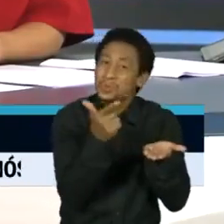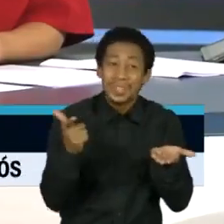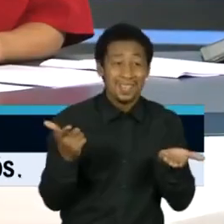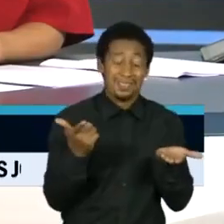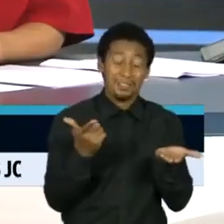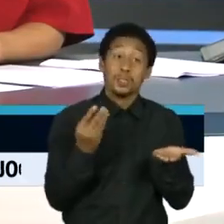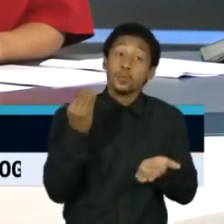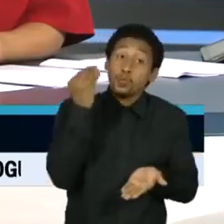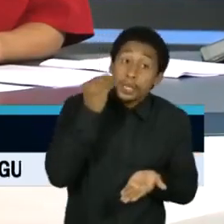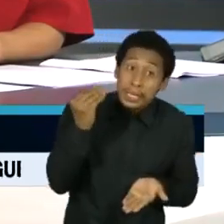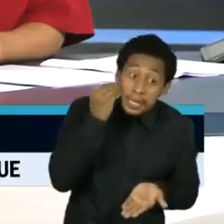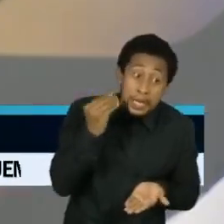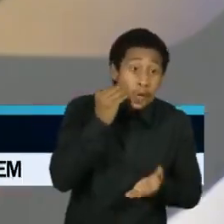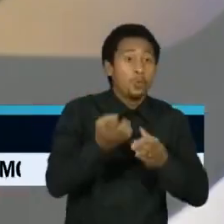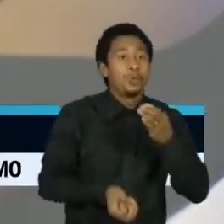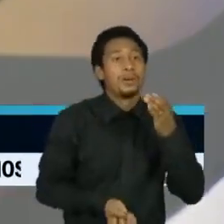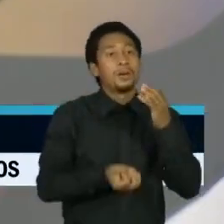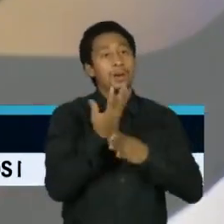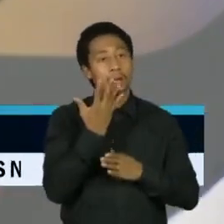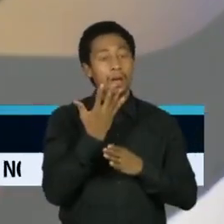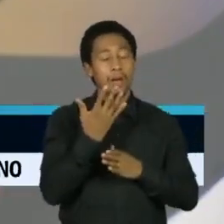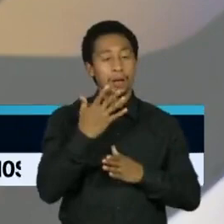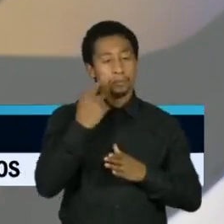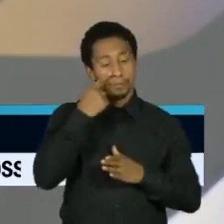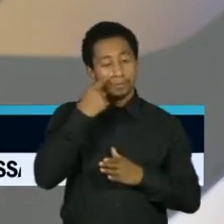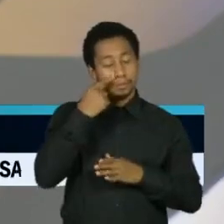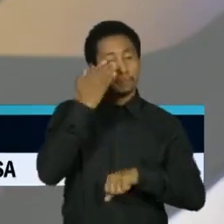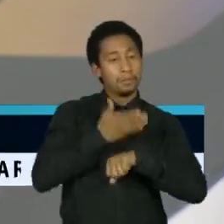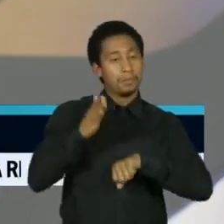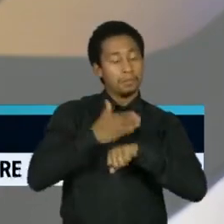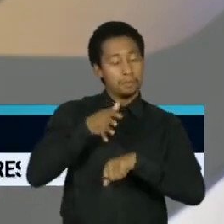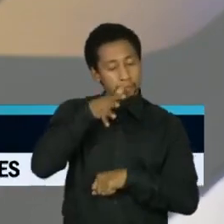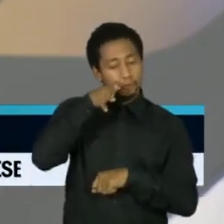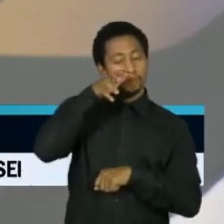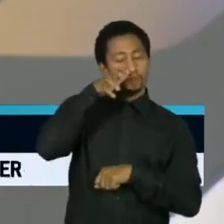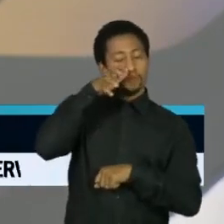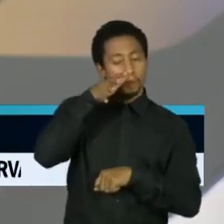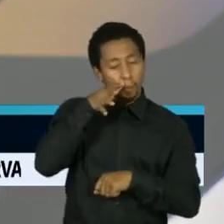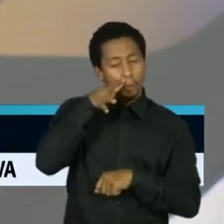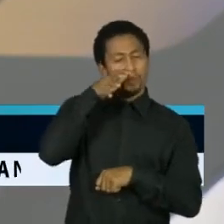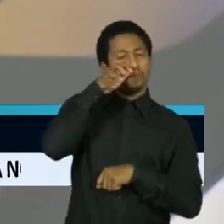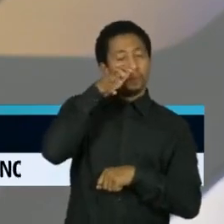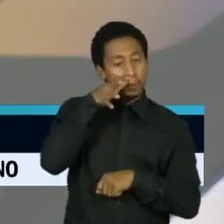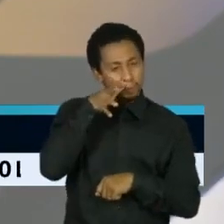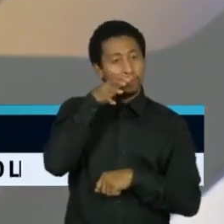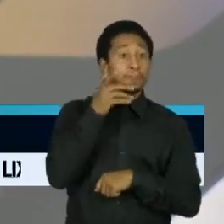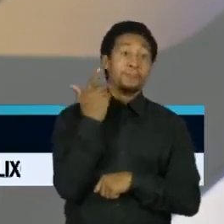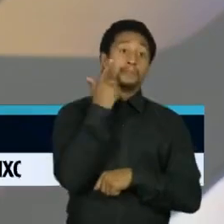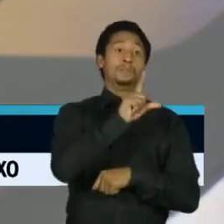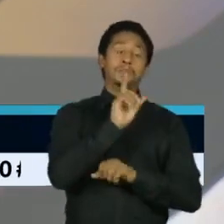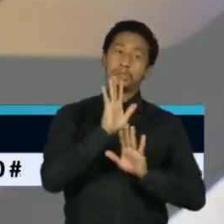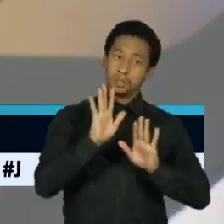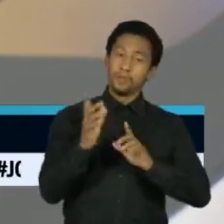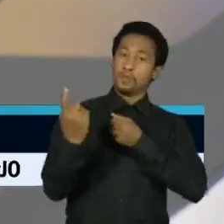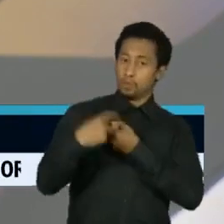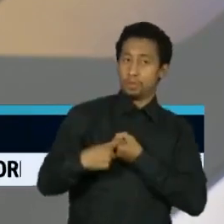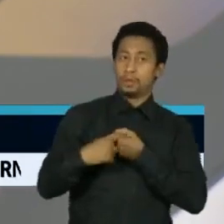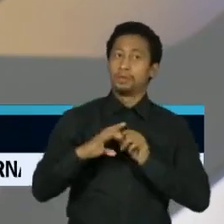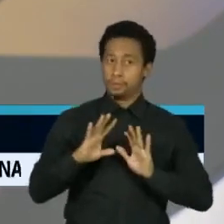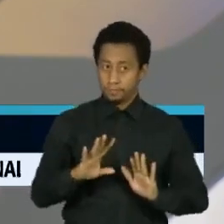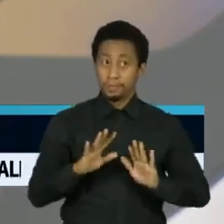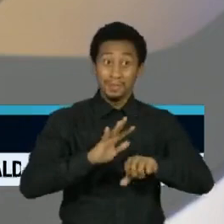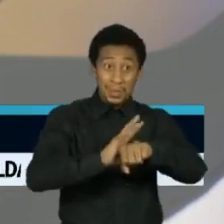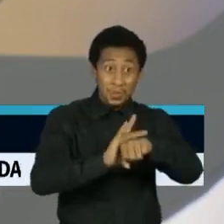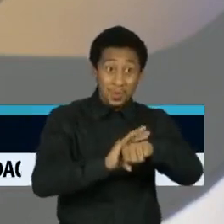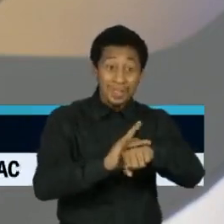para reabilitar a capacidade de sentir cheiro. Eu acho que o grande problema deste momento que nós estamos passando da doença é o fato